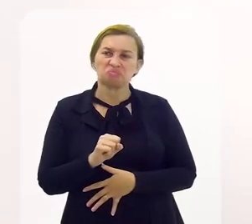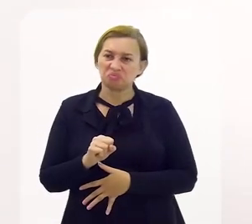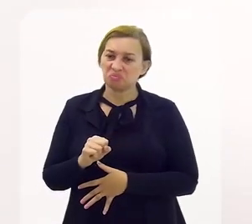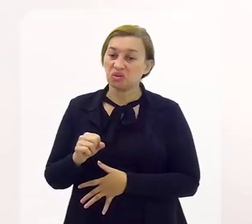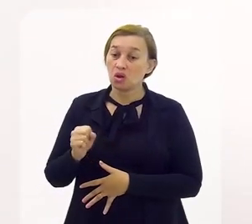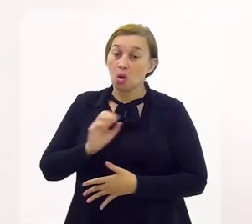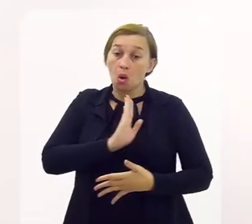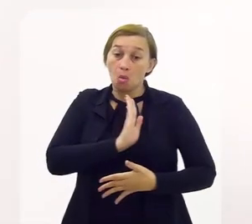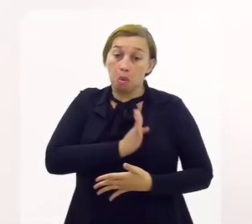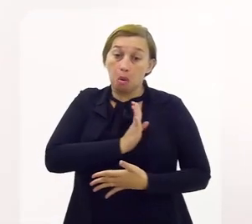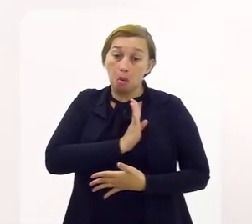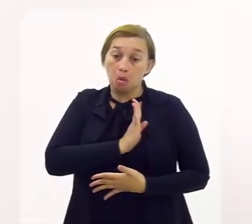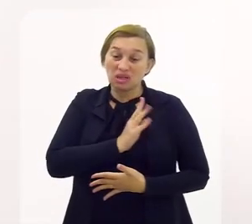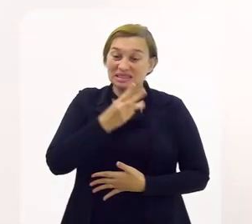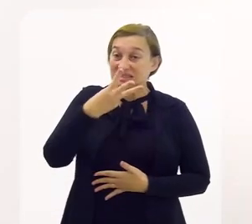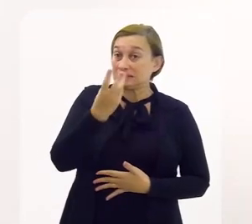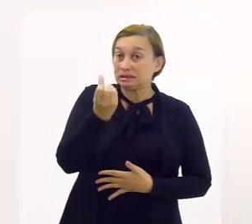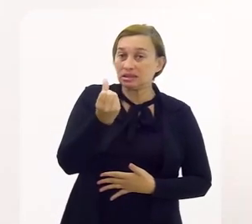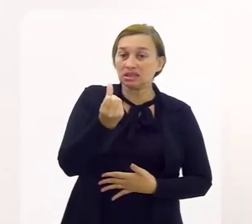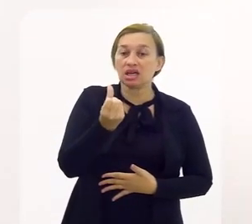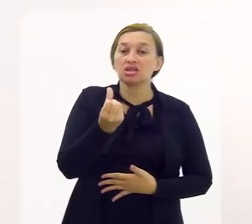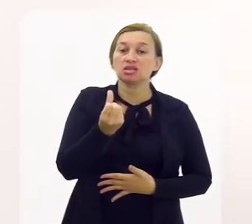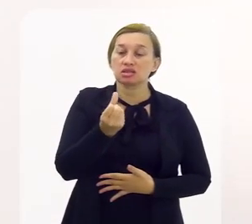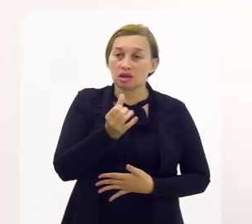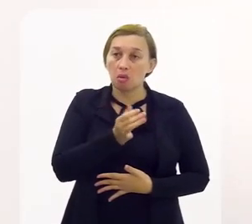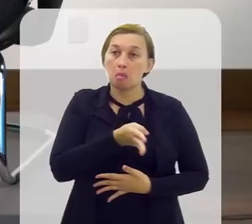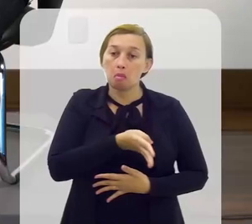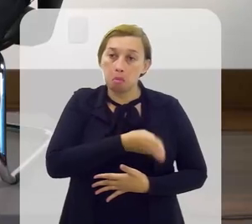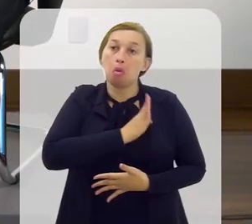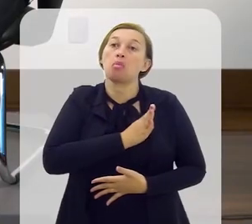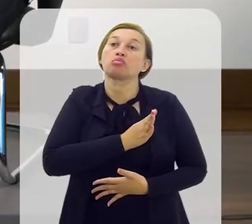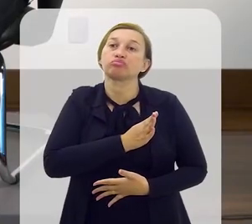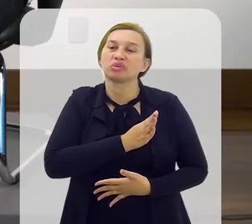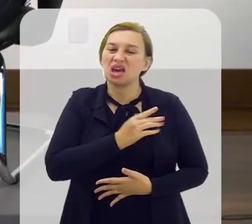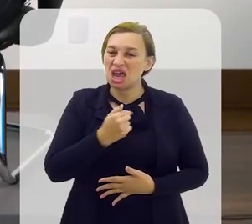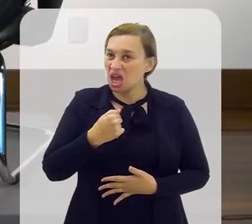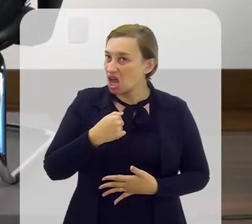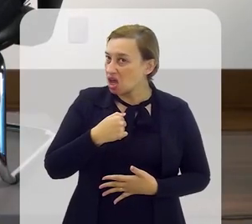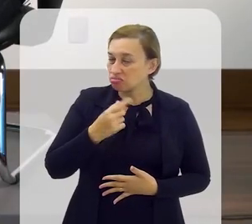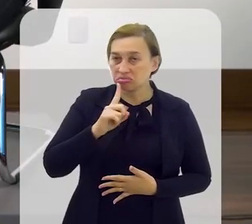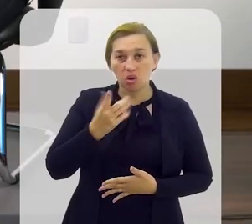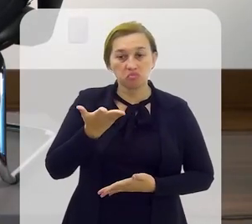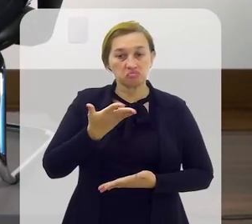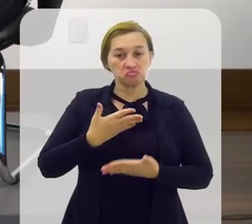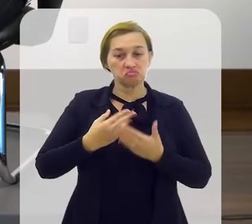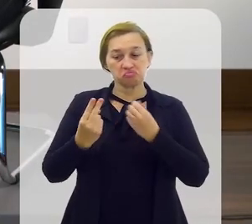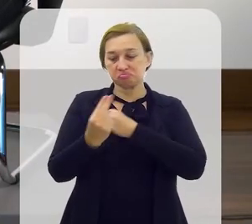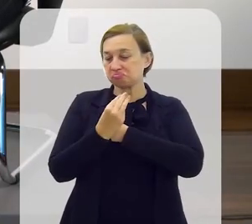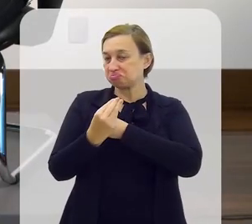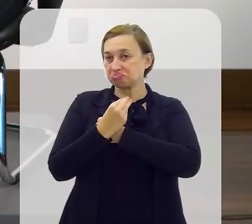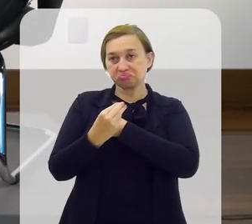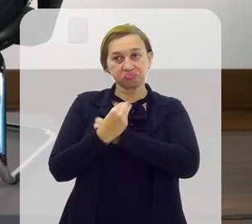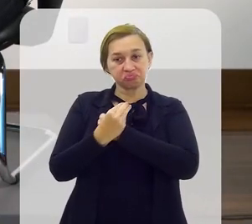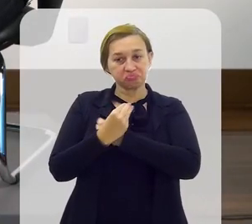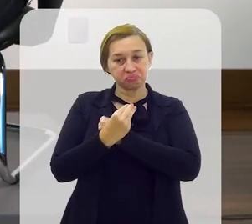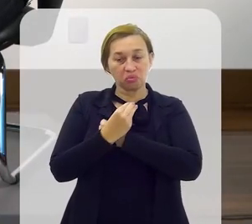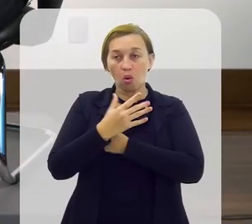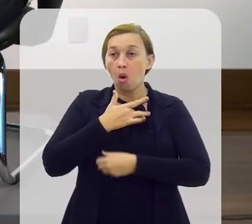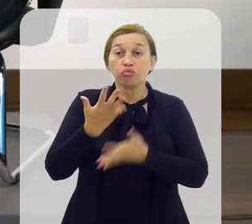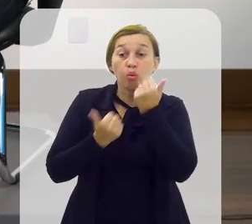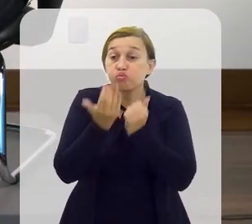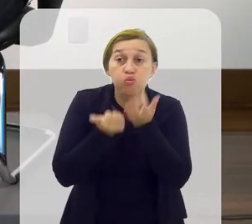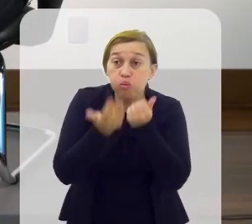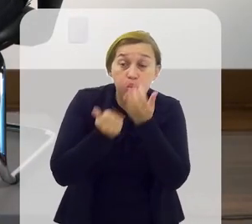já era uma infartada com 36 anos Nossa E mesmo assim, eu não era uma pessoa que cuidava da saúde